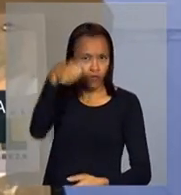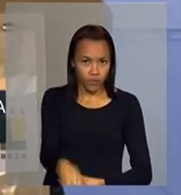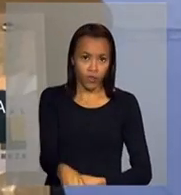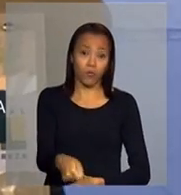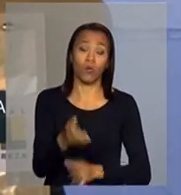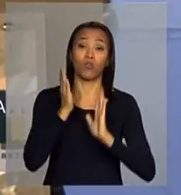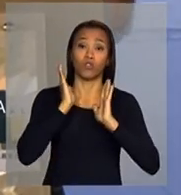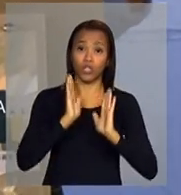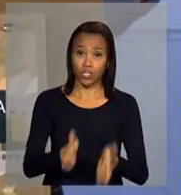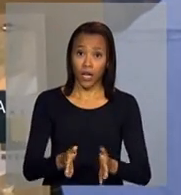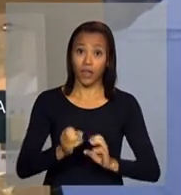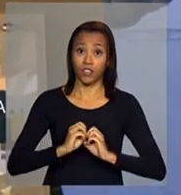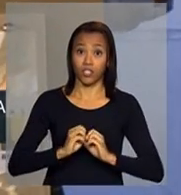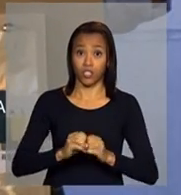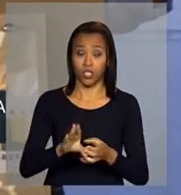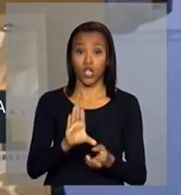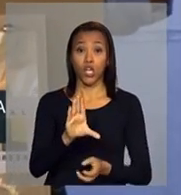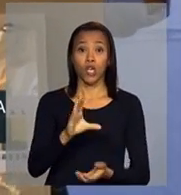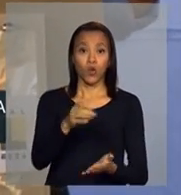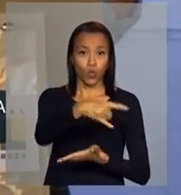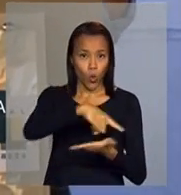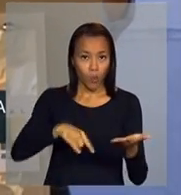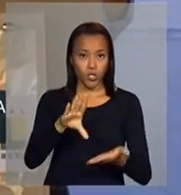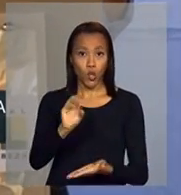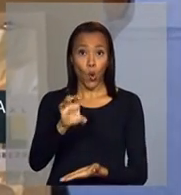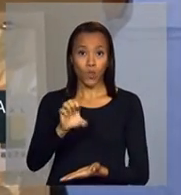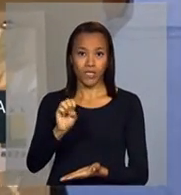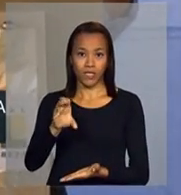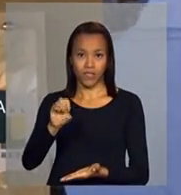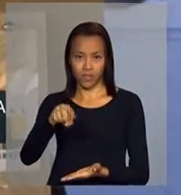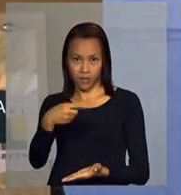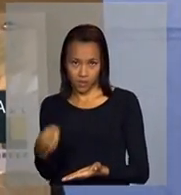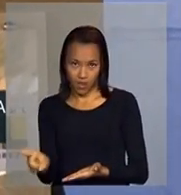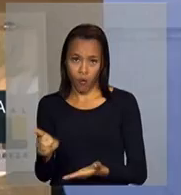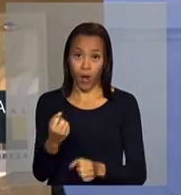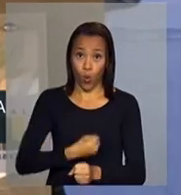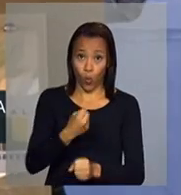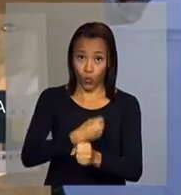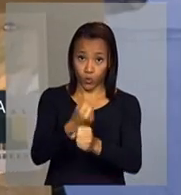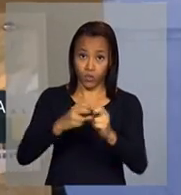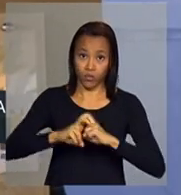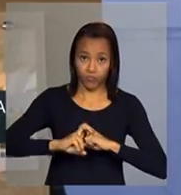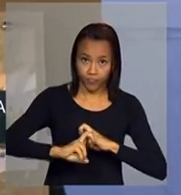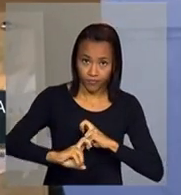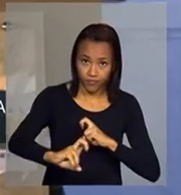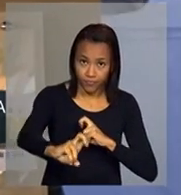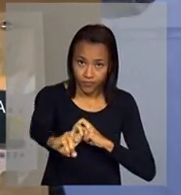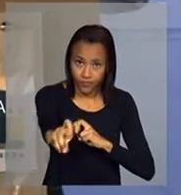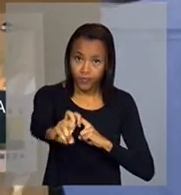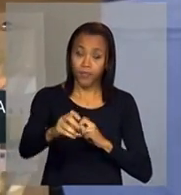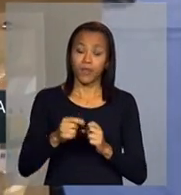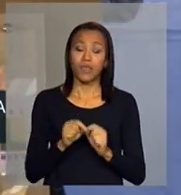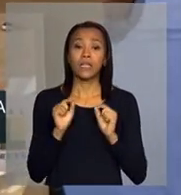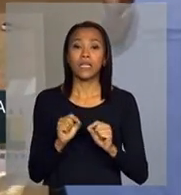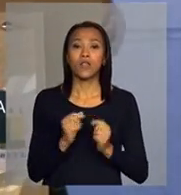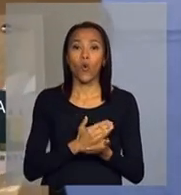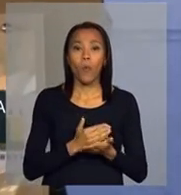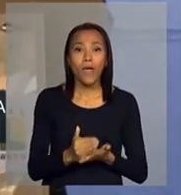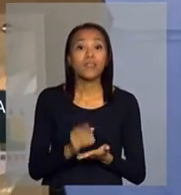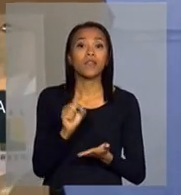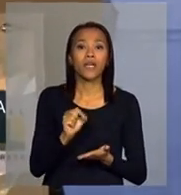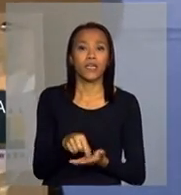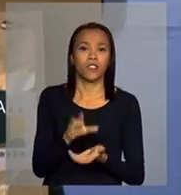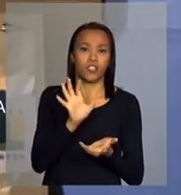concessão ferroviária que liga o porto de Suape ao porto de Aratu, que é essa ferrovia Recife